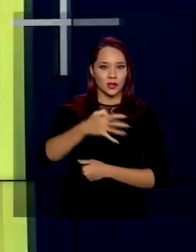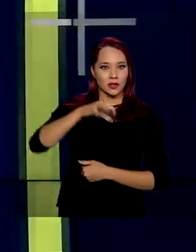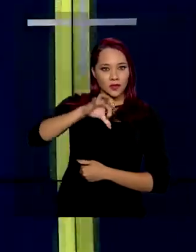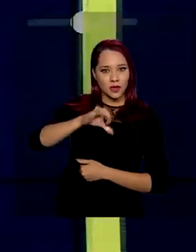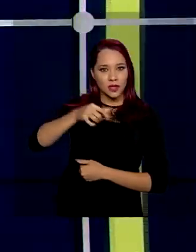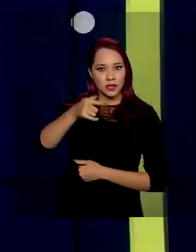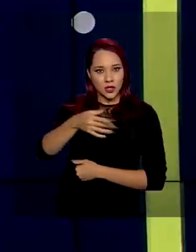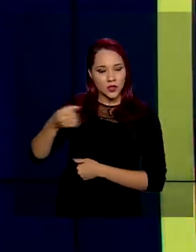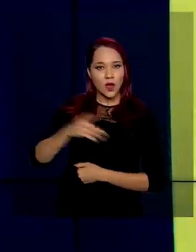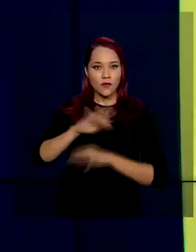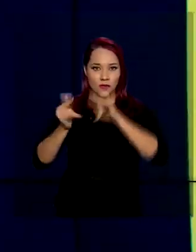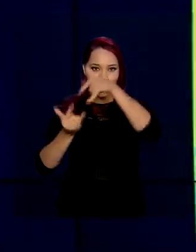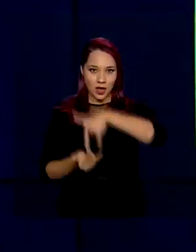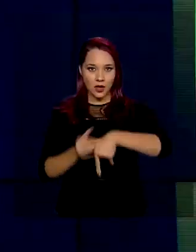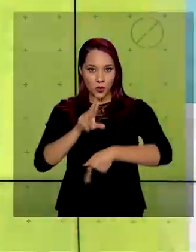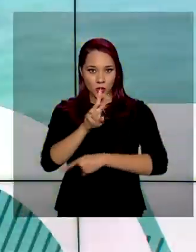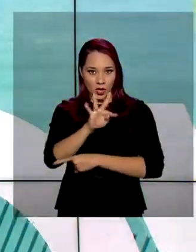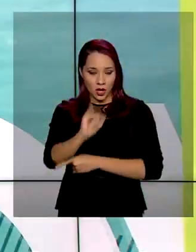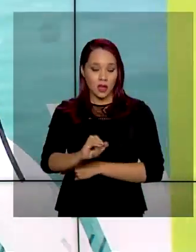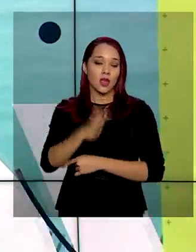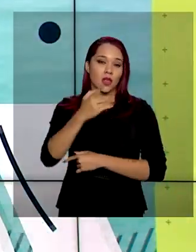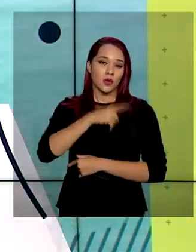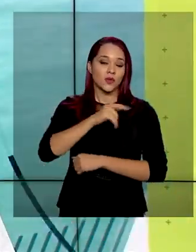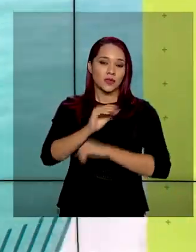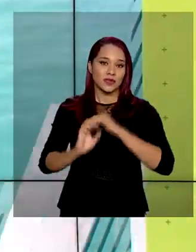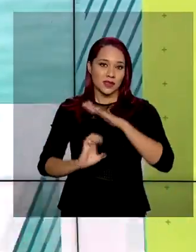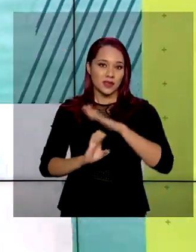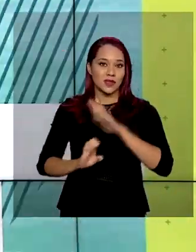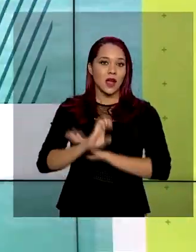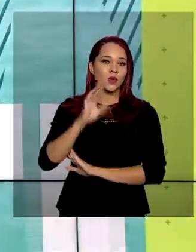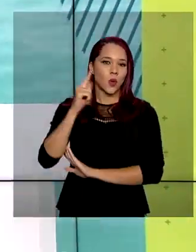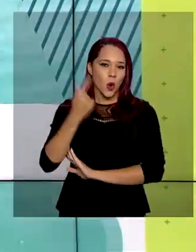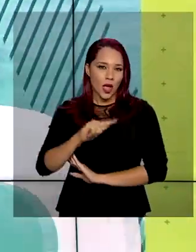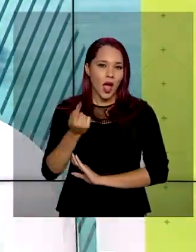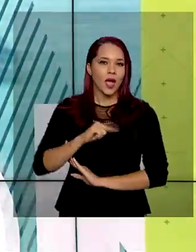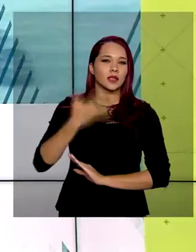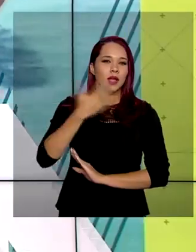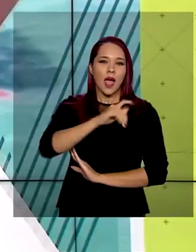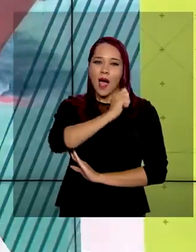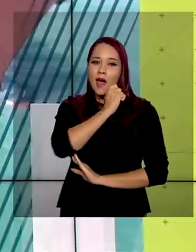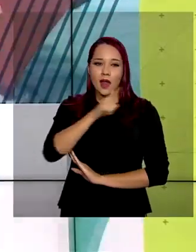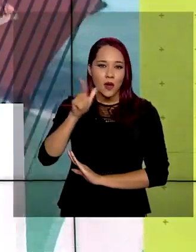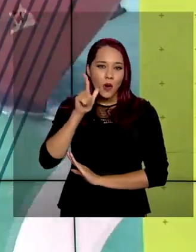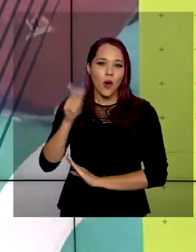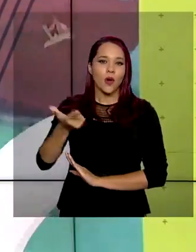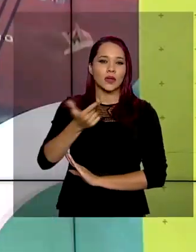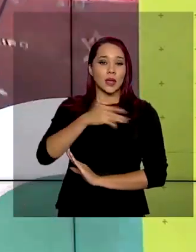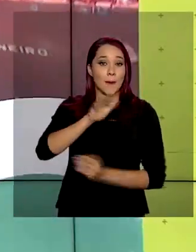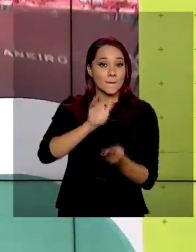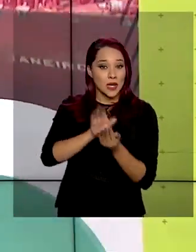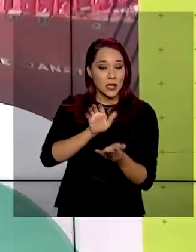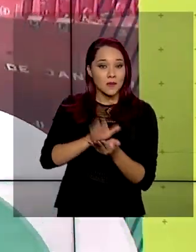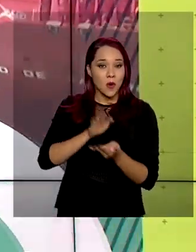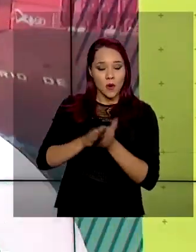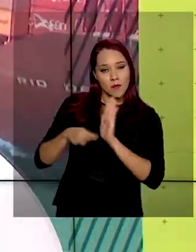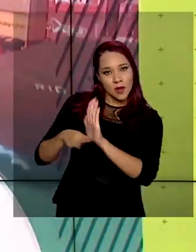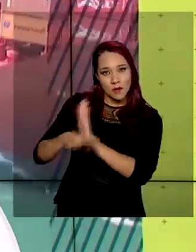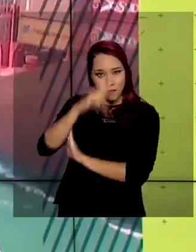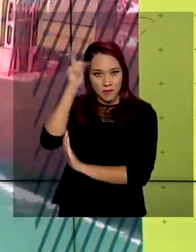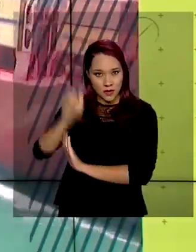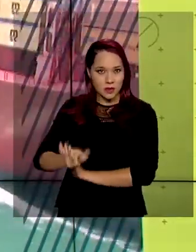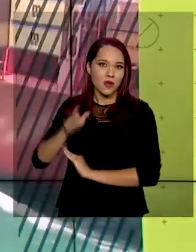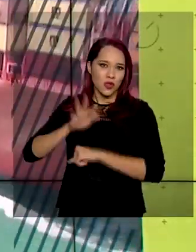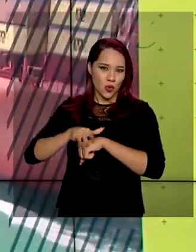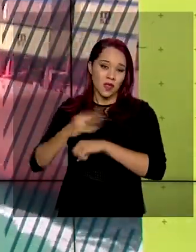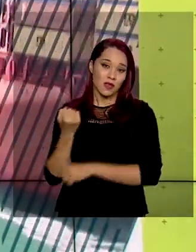leitos de UTI nos estados de Alagoas, Pernambuco e Goiás para atender pacientes graves da doença. Somente em abril,